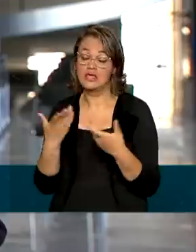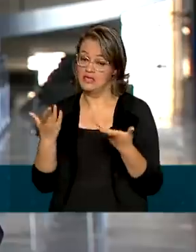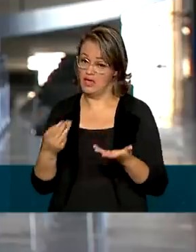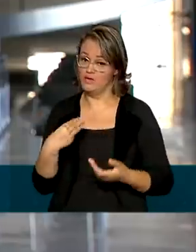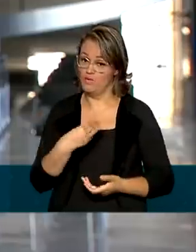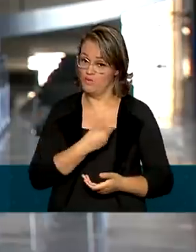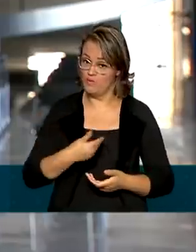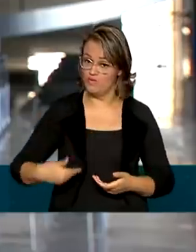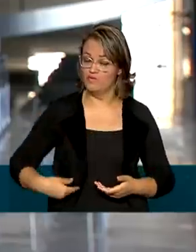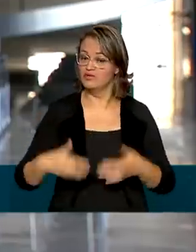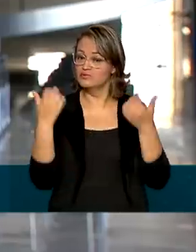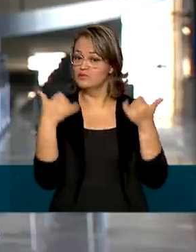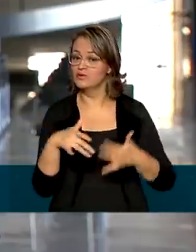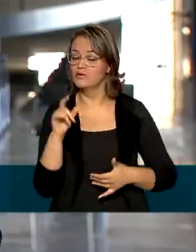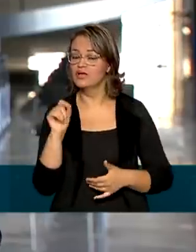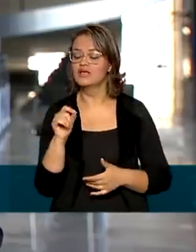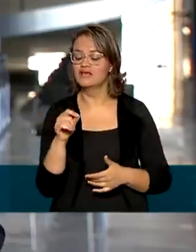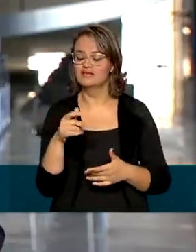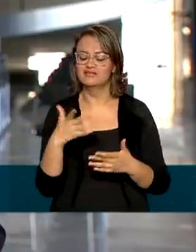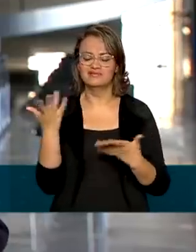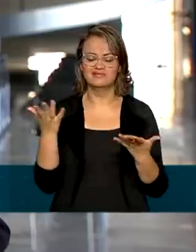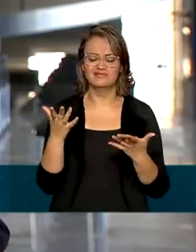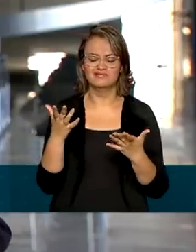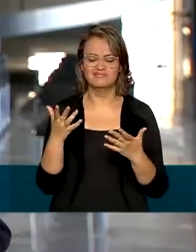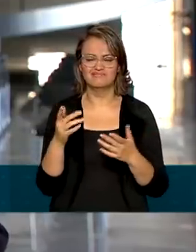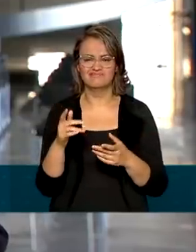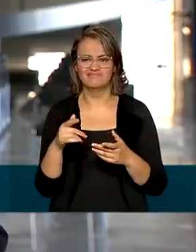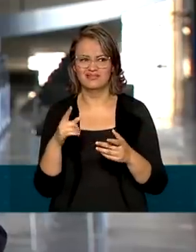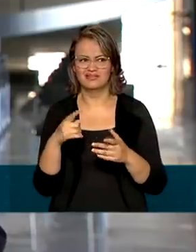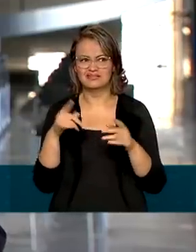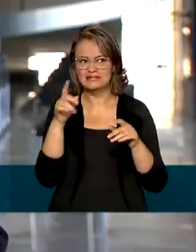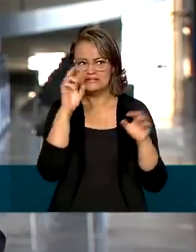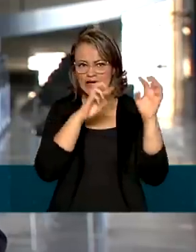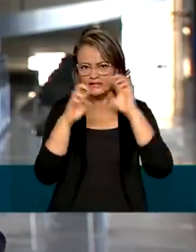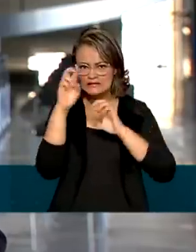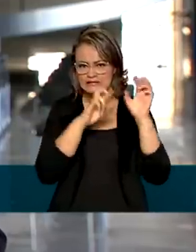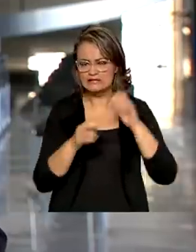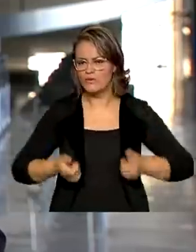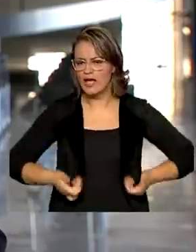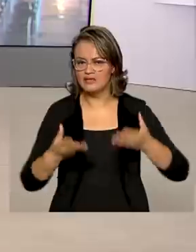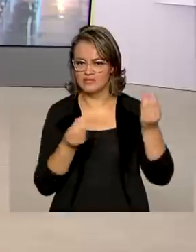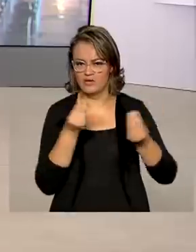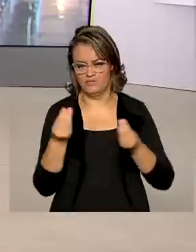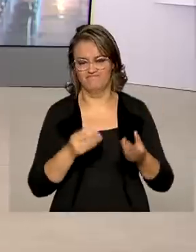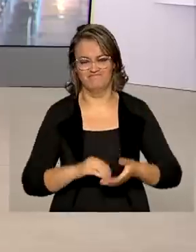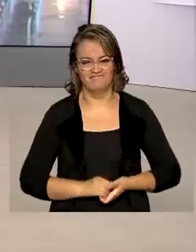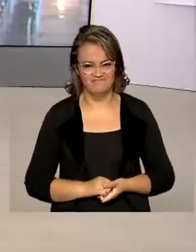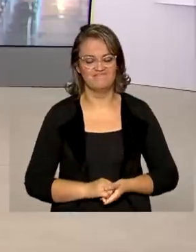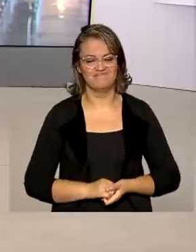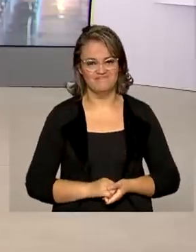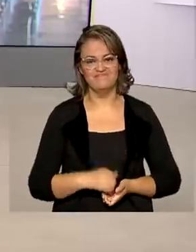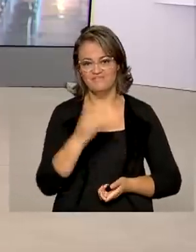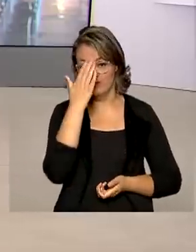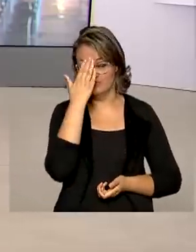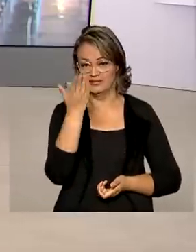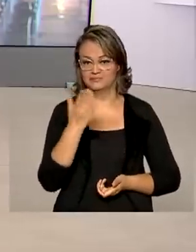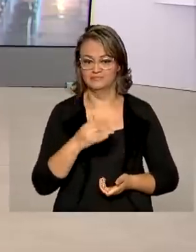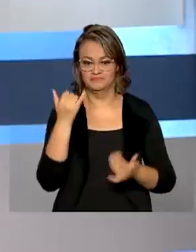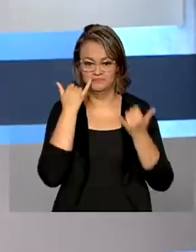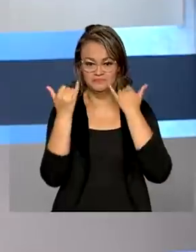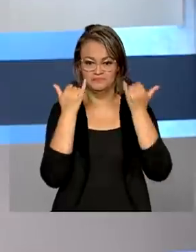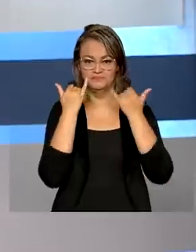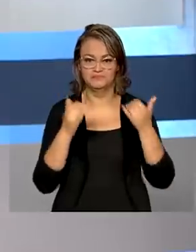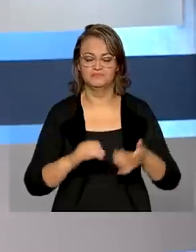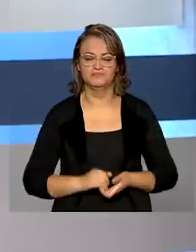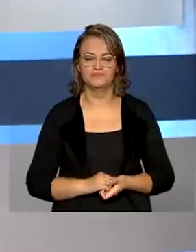do governo, neste caso, é que isso dificultaria o controle dos gastos públicos. Renata, com você. Tá certo, Glauco. Muito obrigada pelas suas informações.